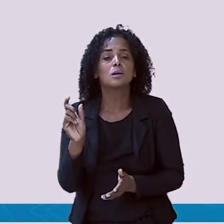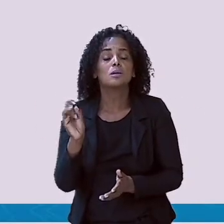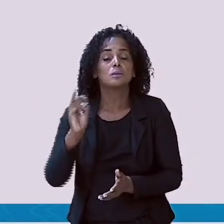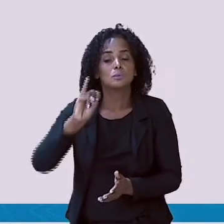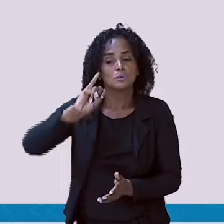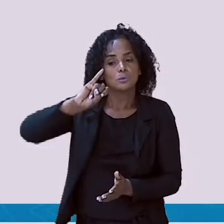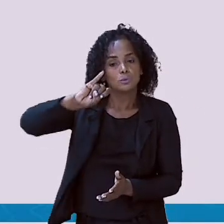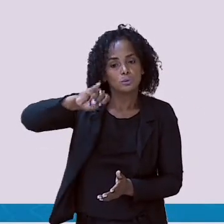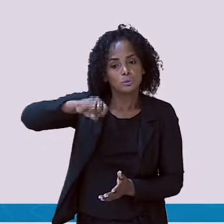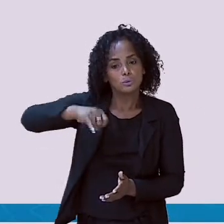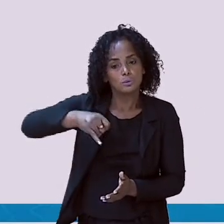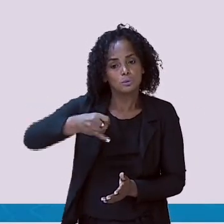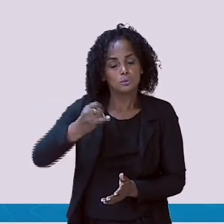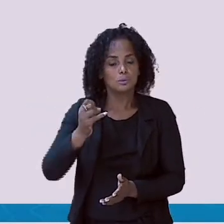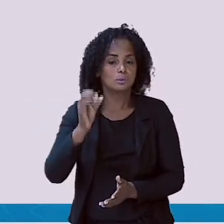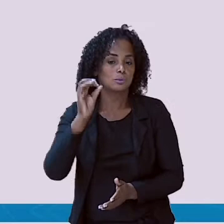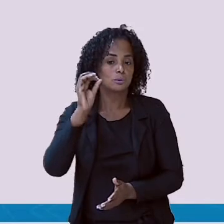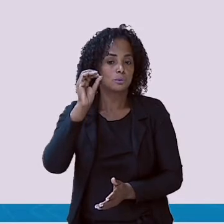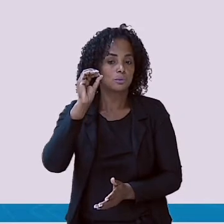Que é a letra J.